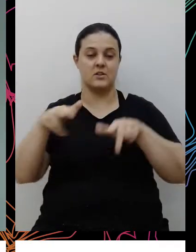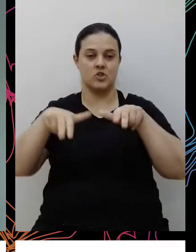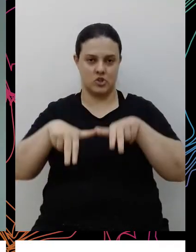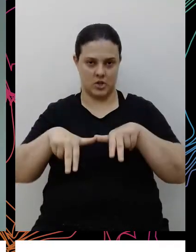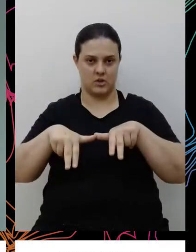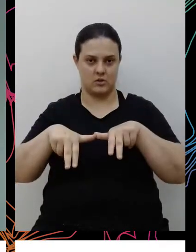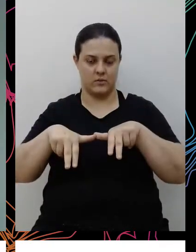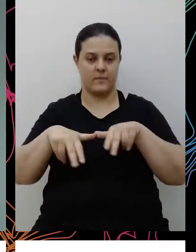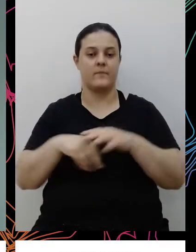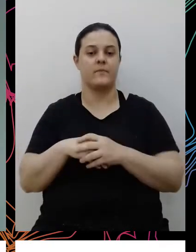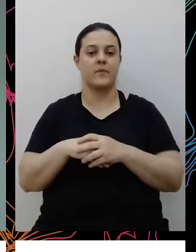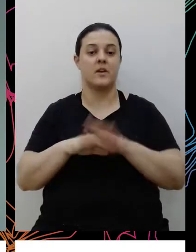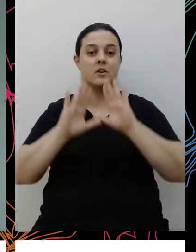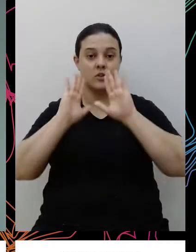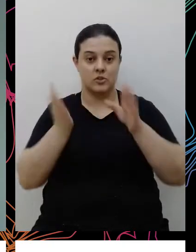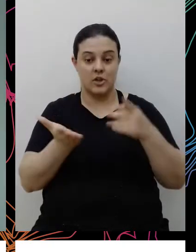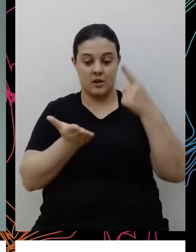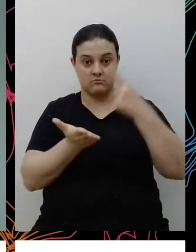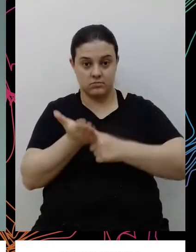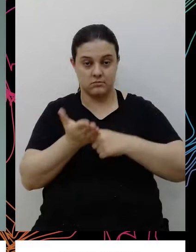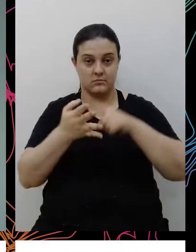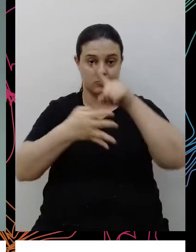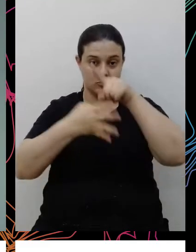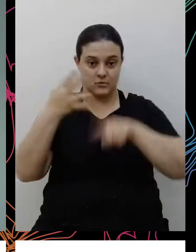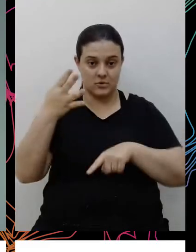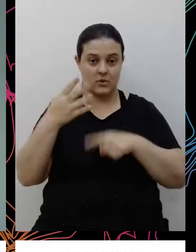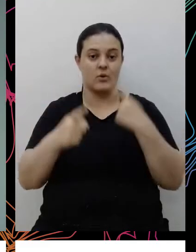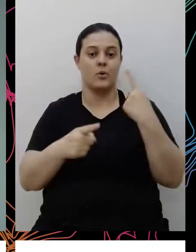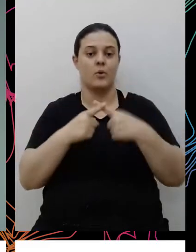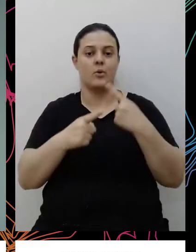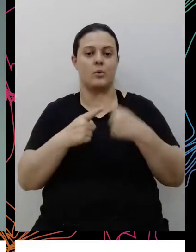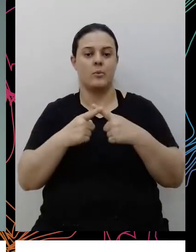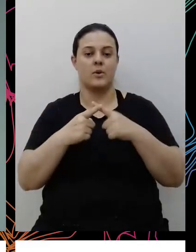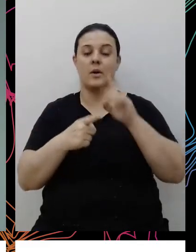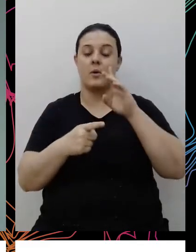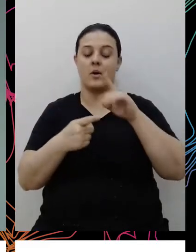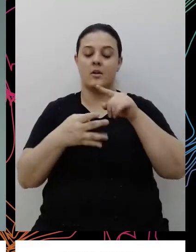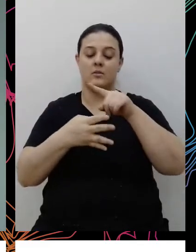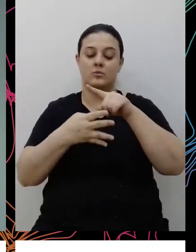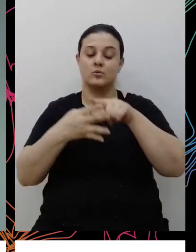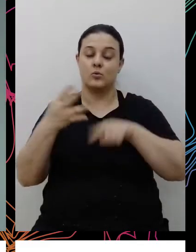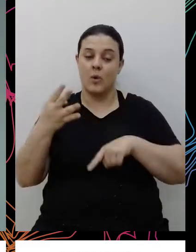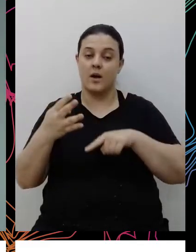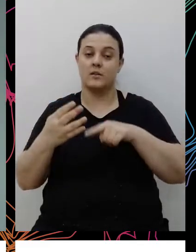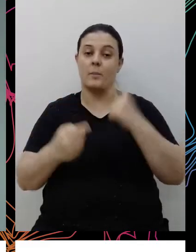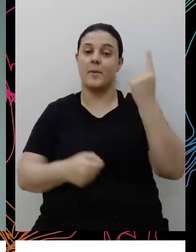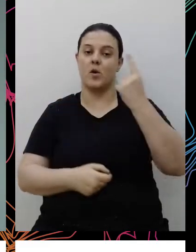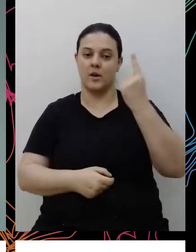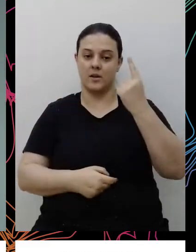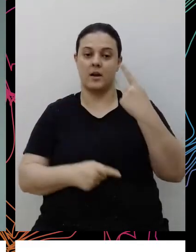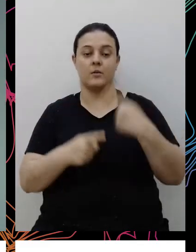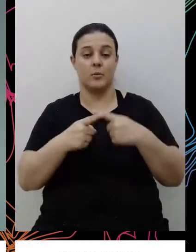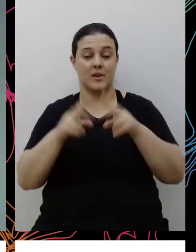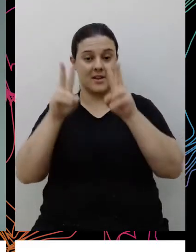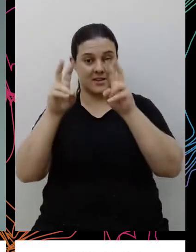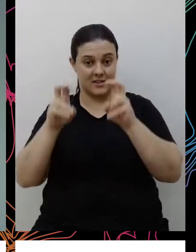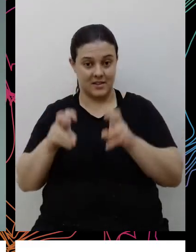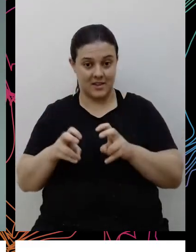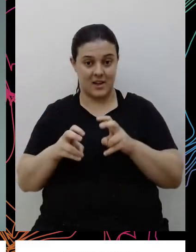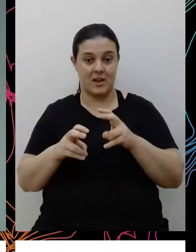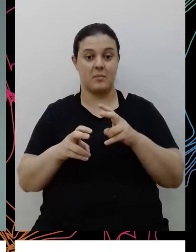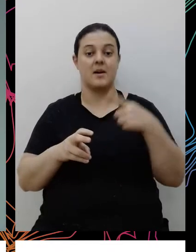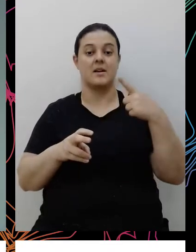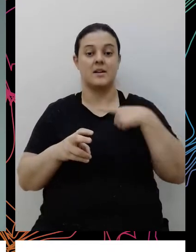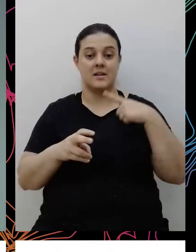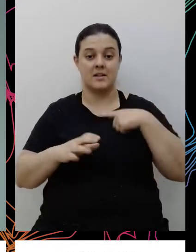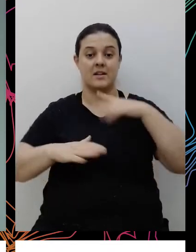Estabelecidos quais são esses temas prioritários, e por que a gente fala que são os temas prioritários, tá? É porque são aqueles temas em que a gente investe em